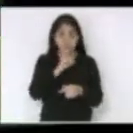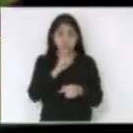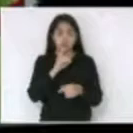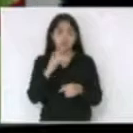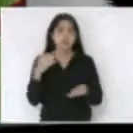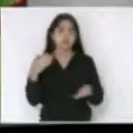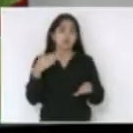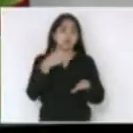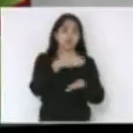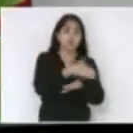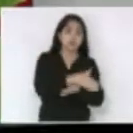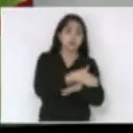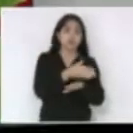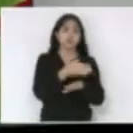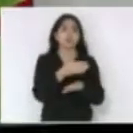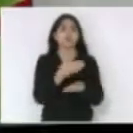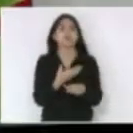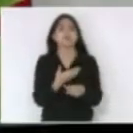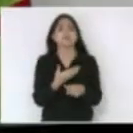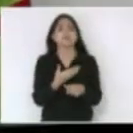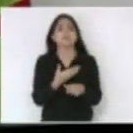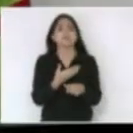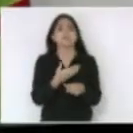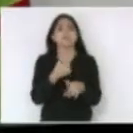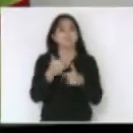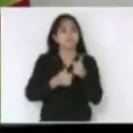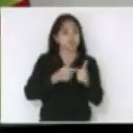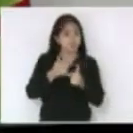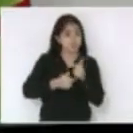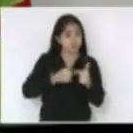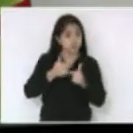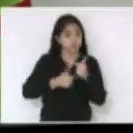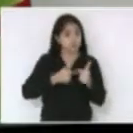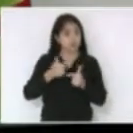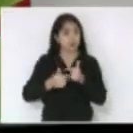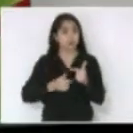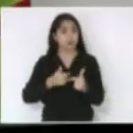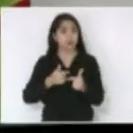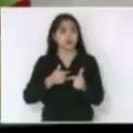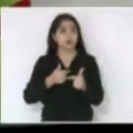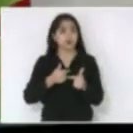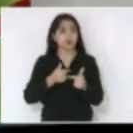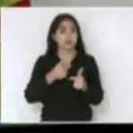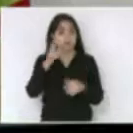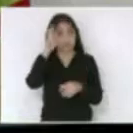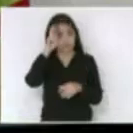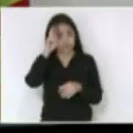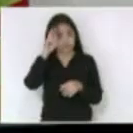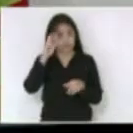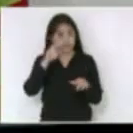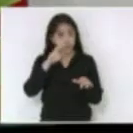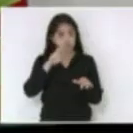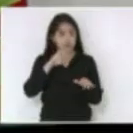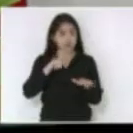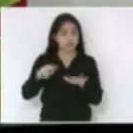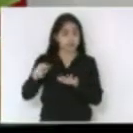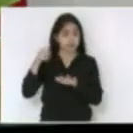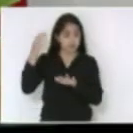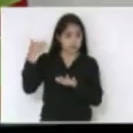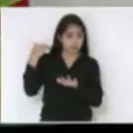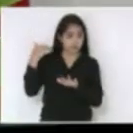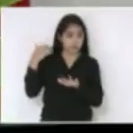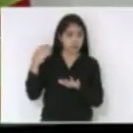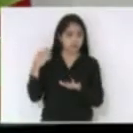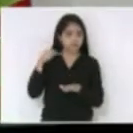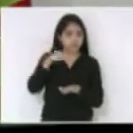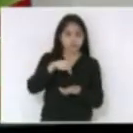tivemos uma agenda intensa inclusive a justificativa de não estarmos aqui na última quinta-feira de manhã porque